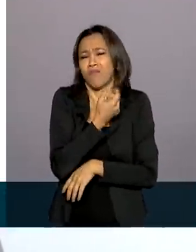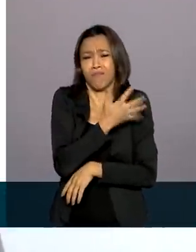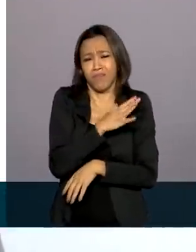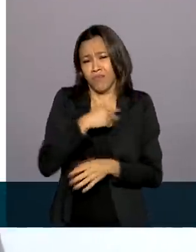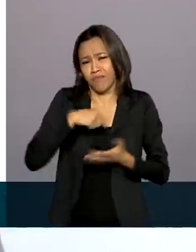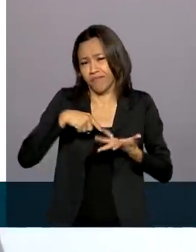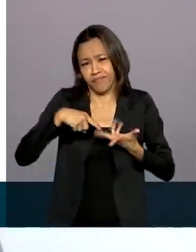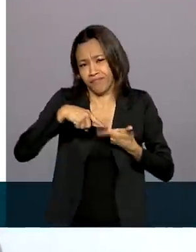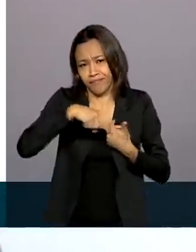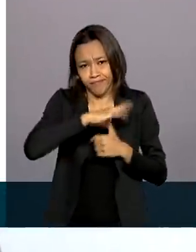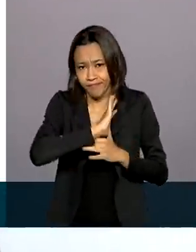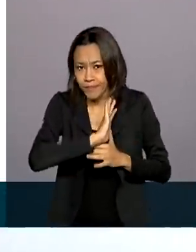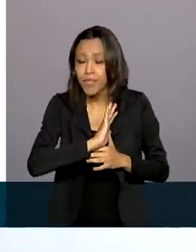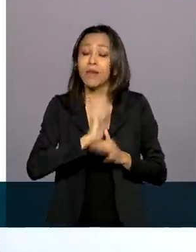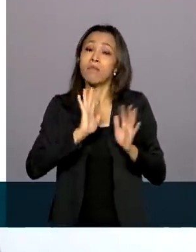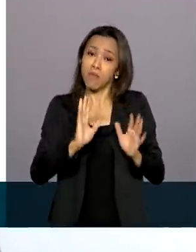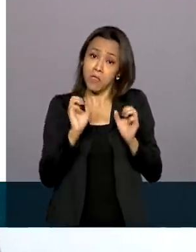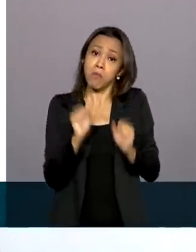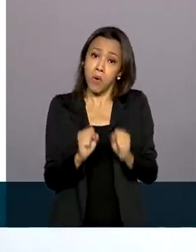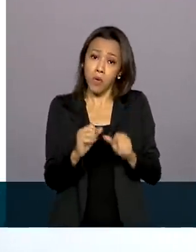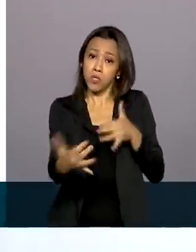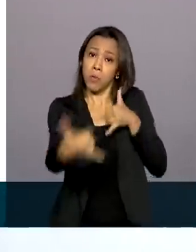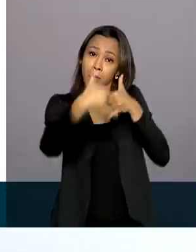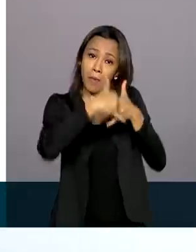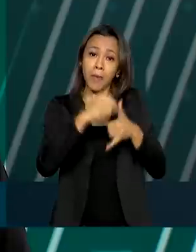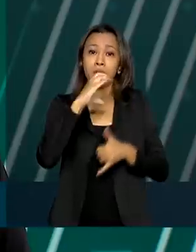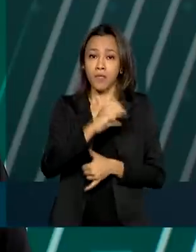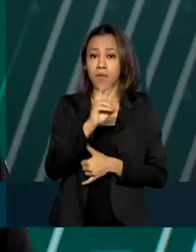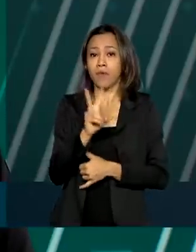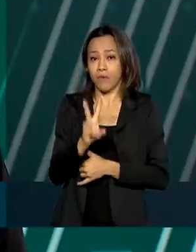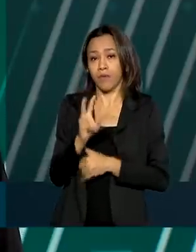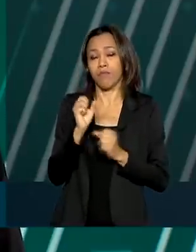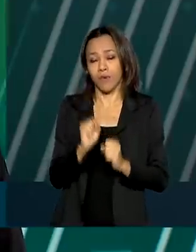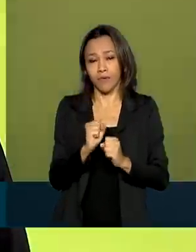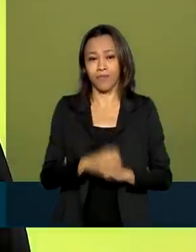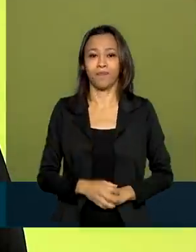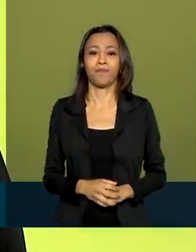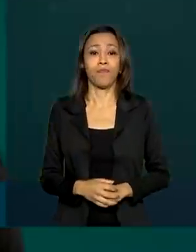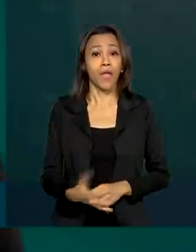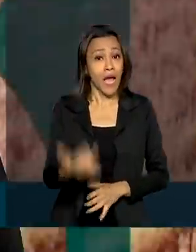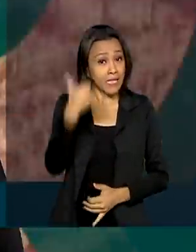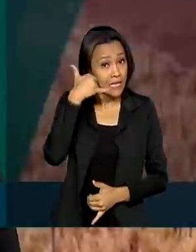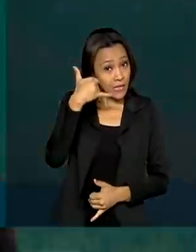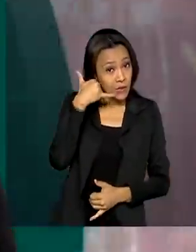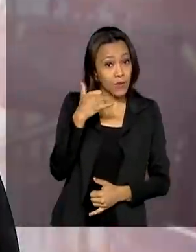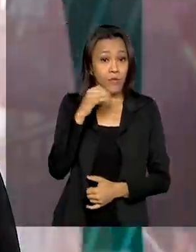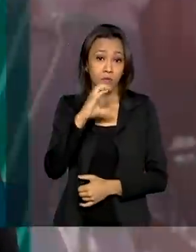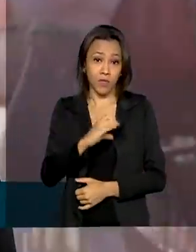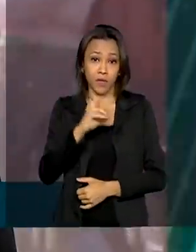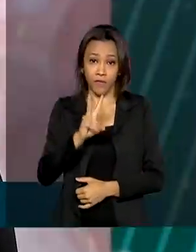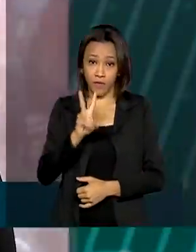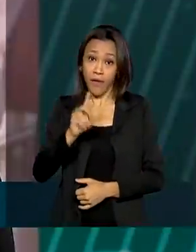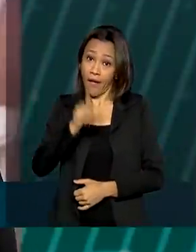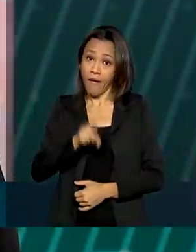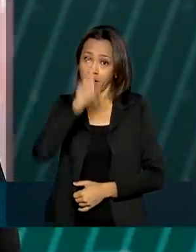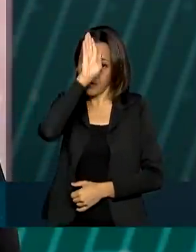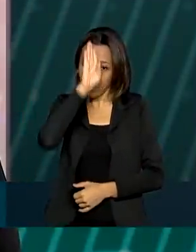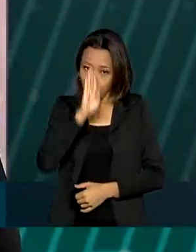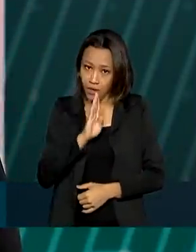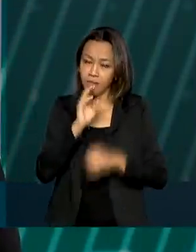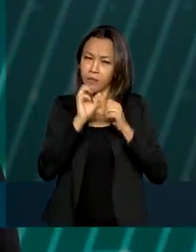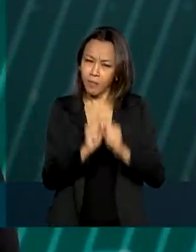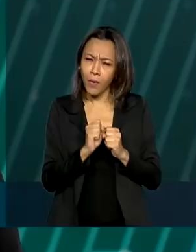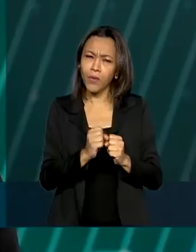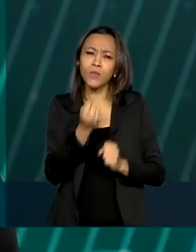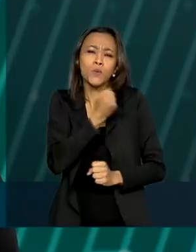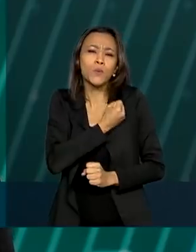questões, mas que você pode contar com o CVV para isso. As ligações para o CVV são de graça e podem ser feitas pelo